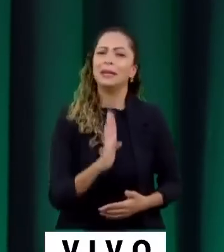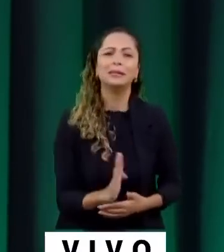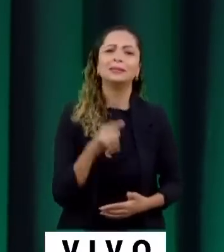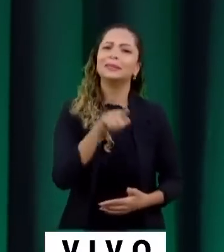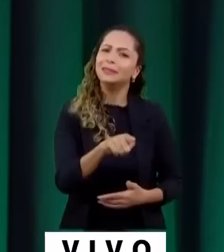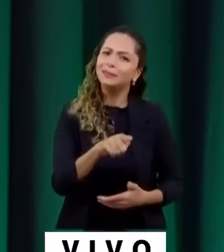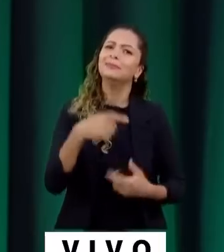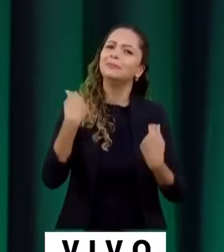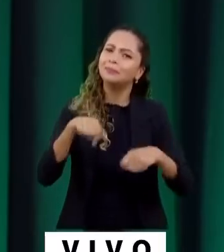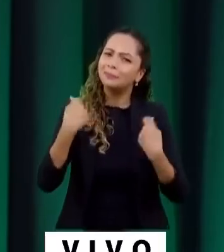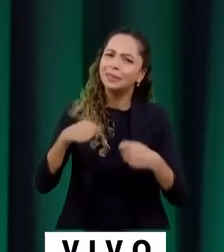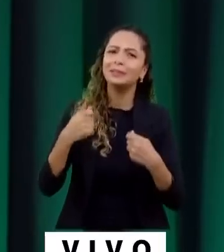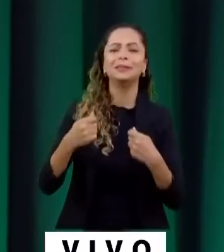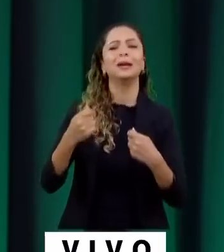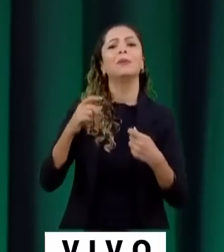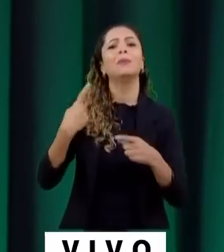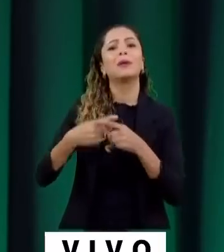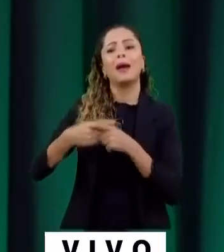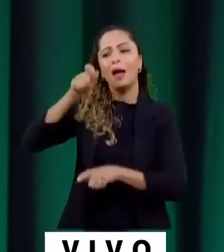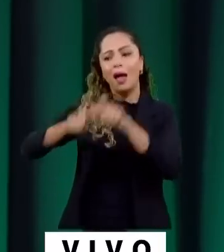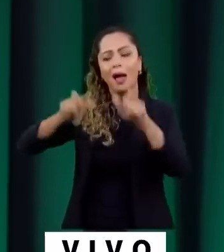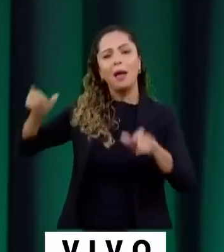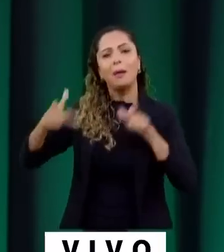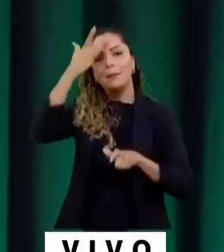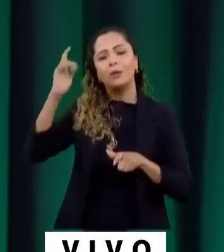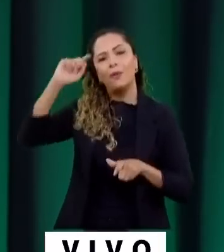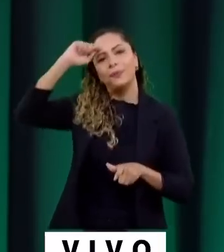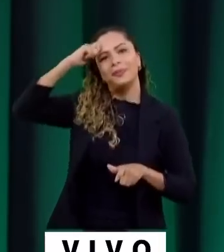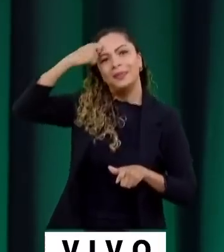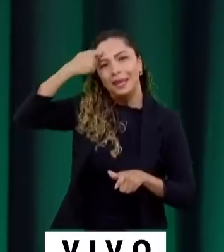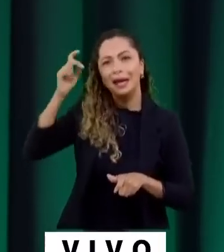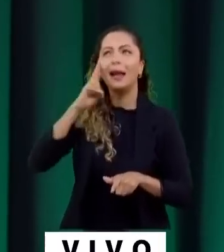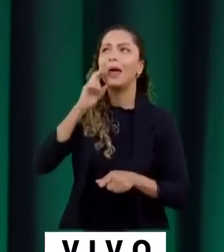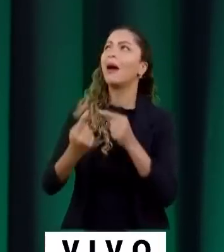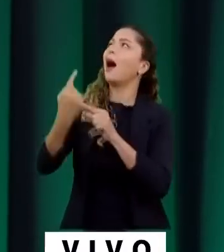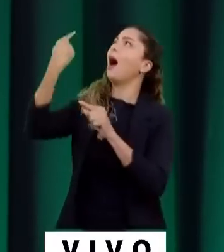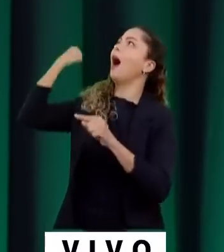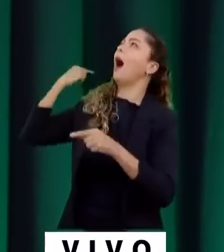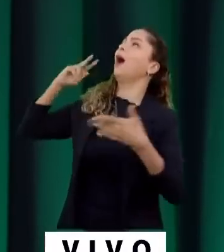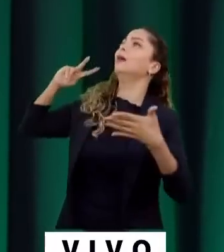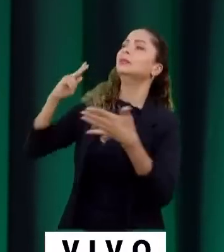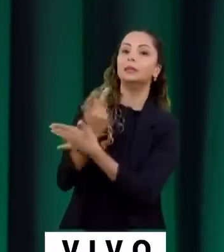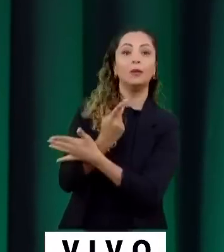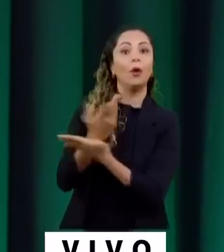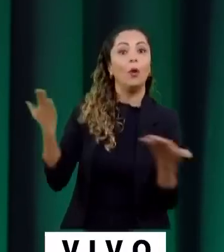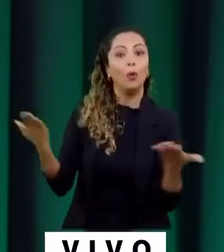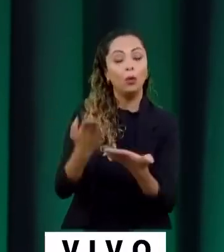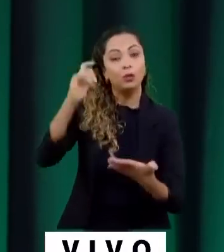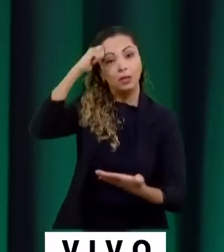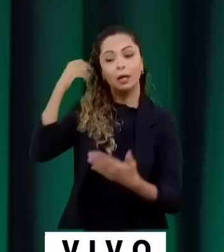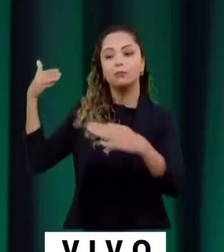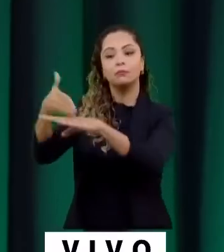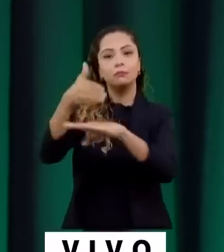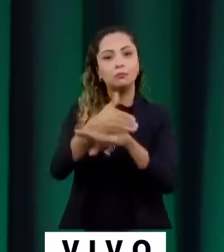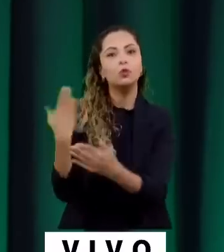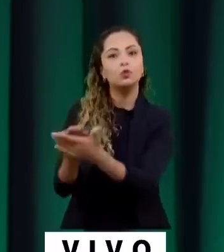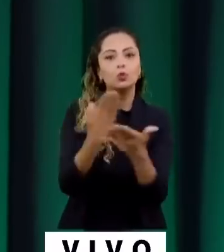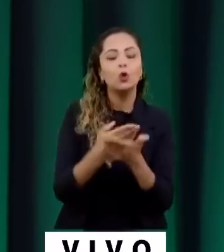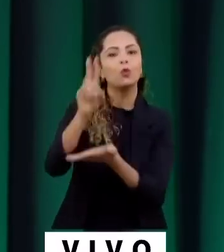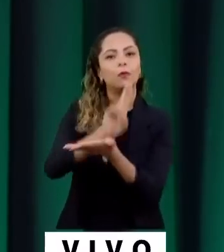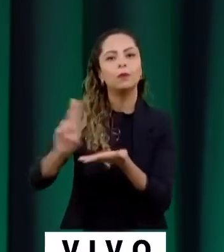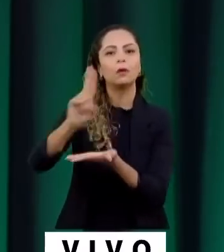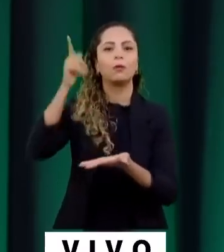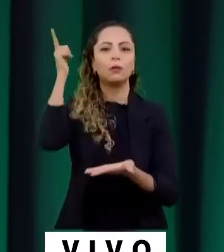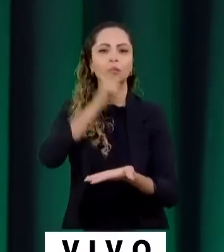e inegável também quantos negros tiveram acesso a universidades públicas graças à lei. Eu pergunto a sua posição sobre essa revisão e a sua